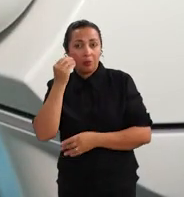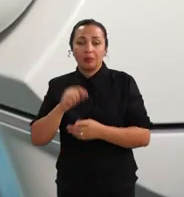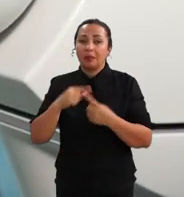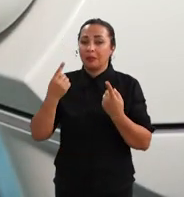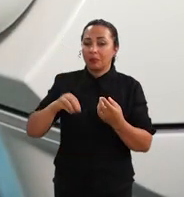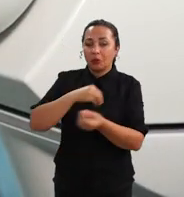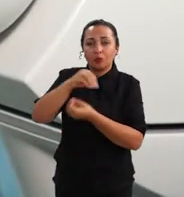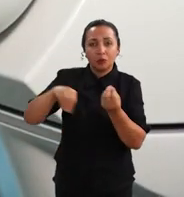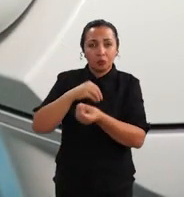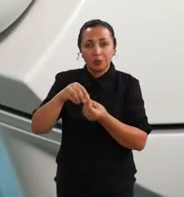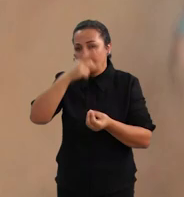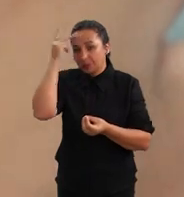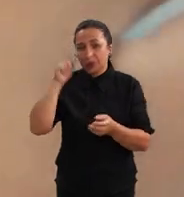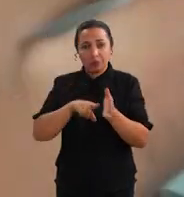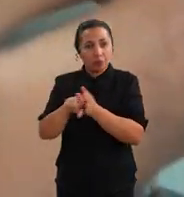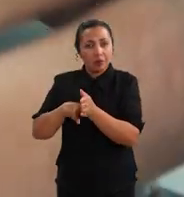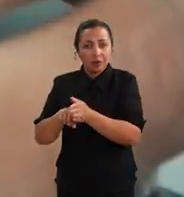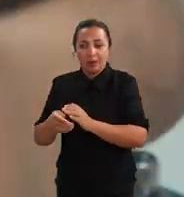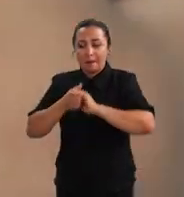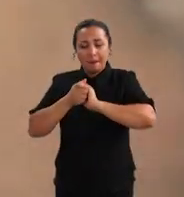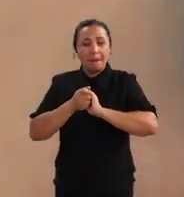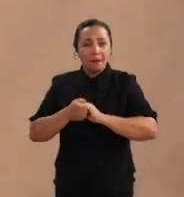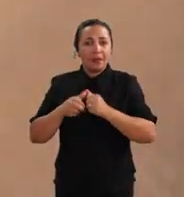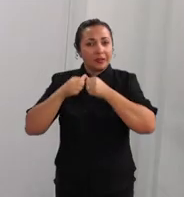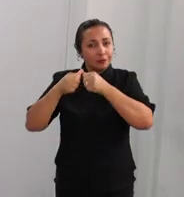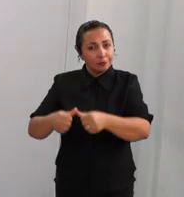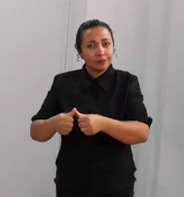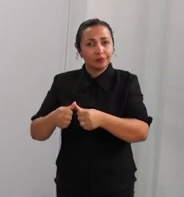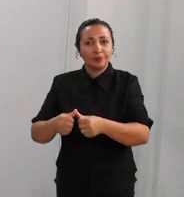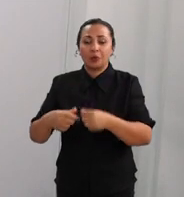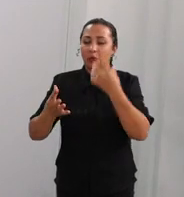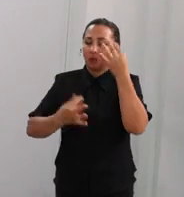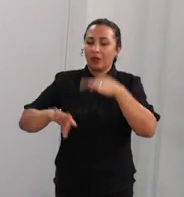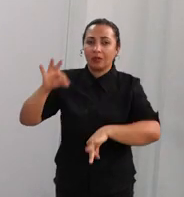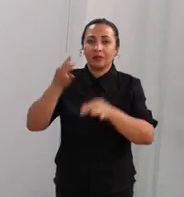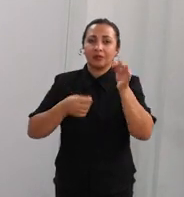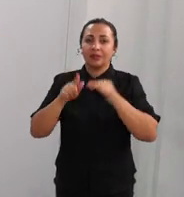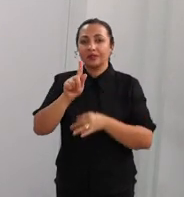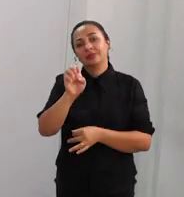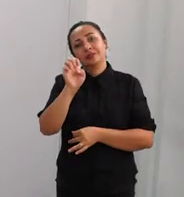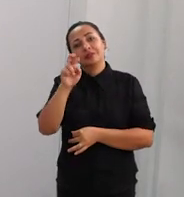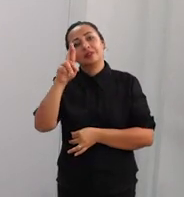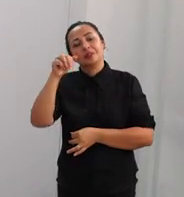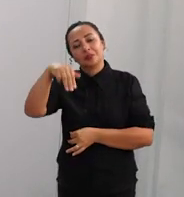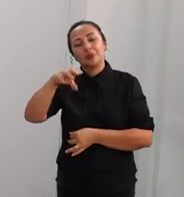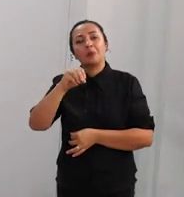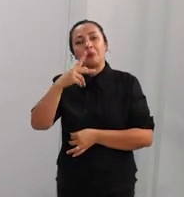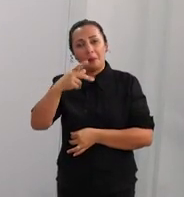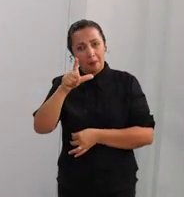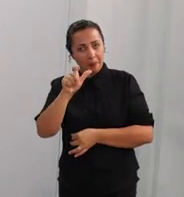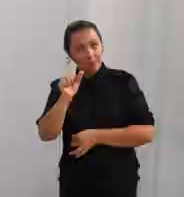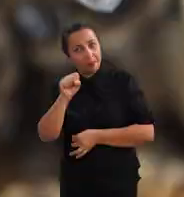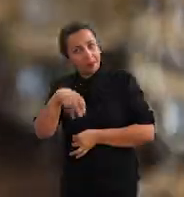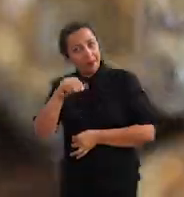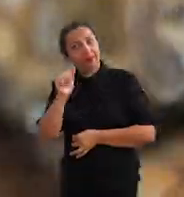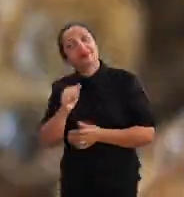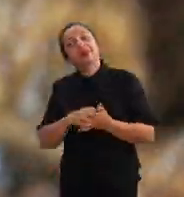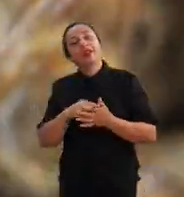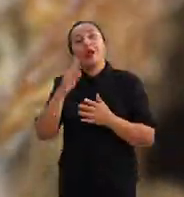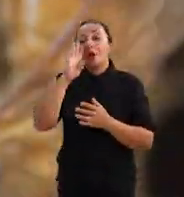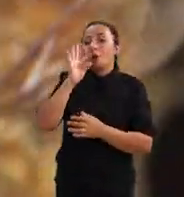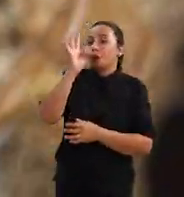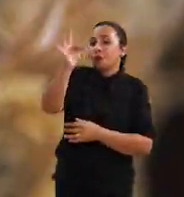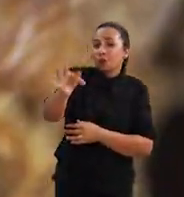esse envolvimento de pesquisadores e parcerias firmadas, como no caso do laboratório de germoplasma, uma coisa é certa. O